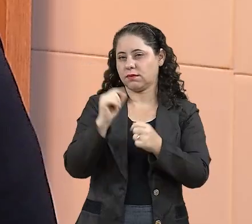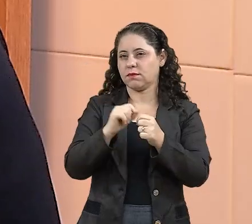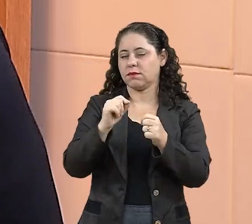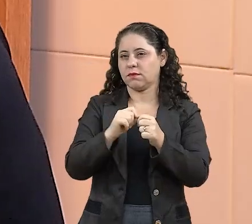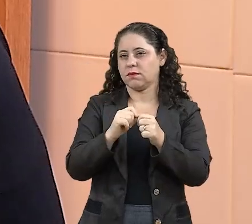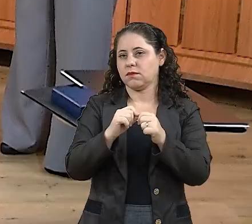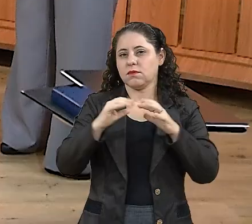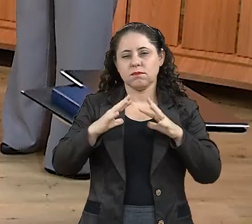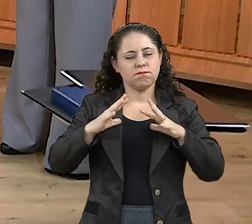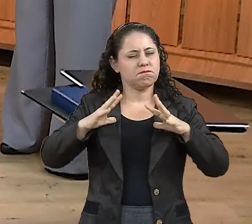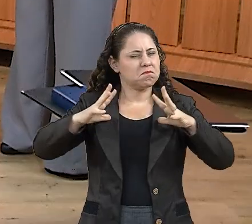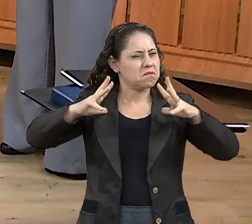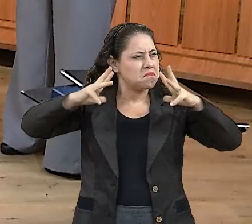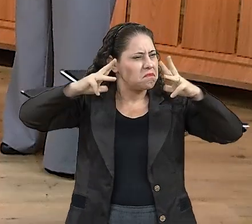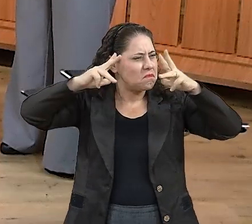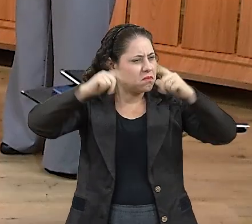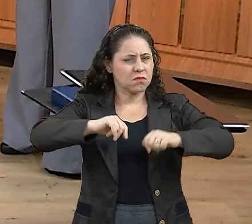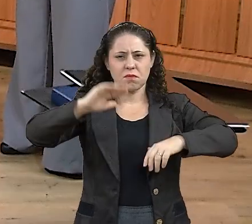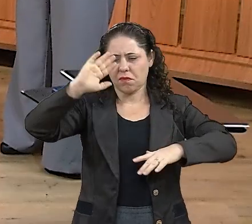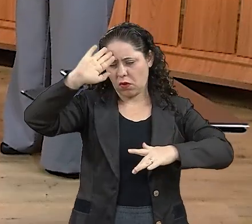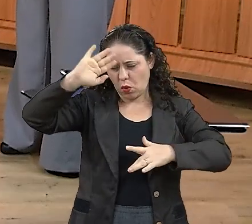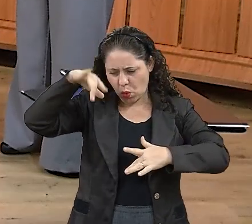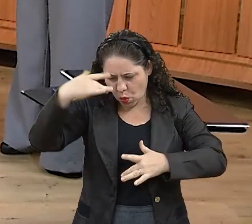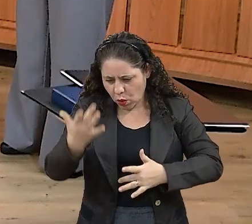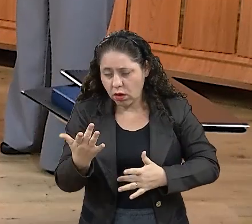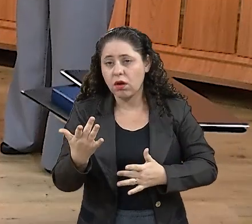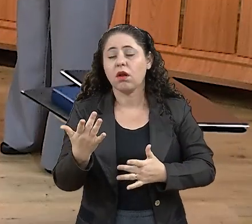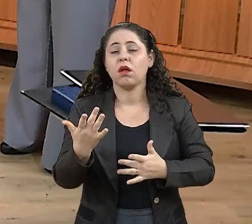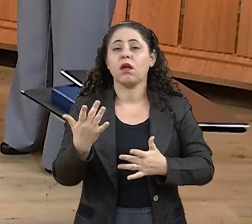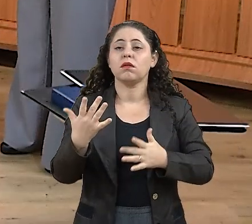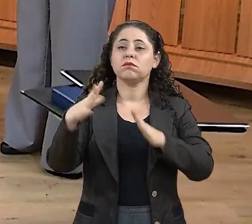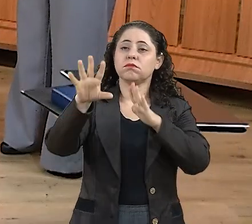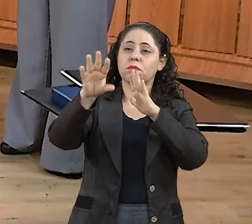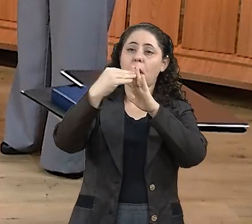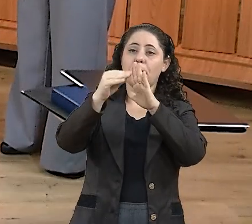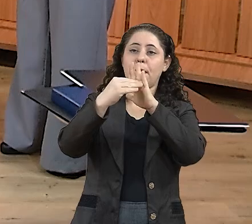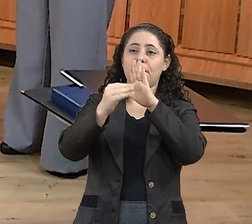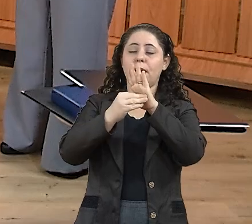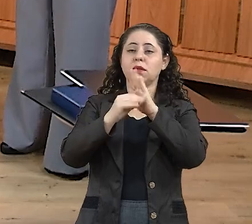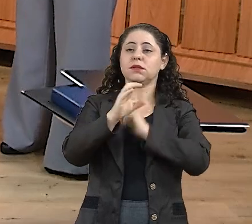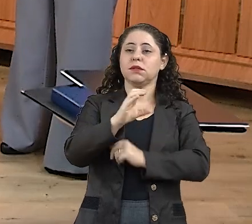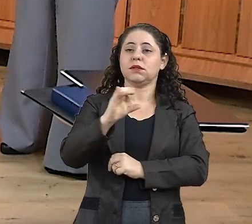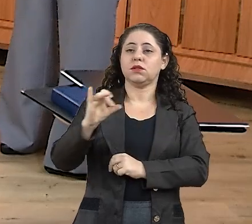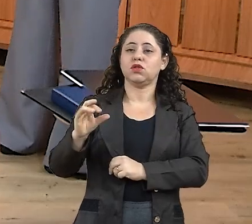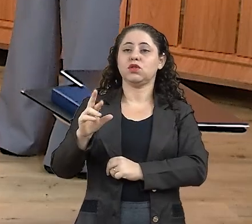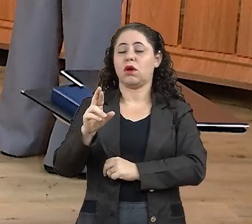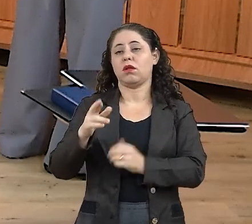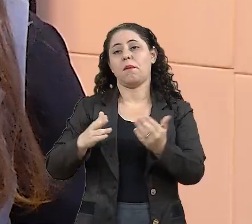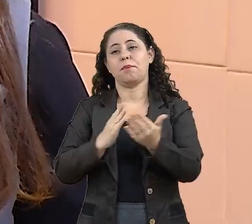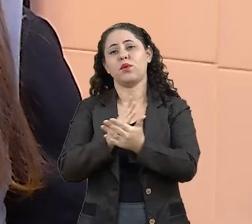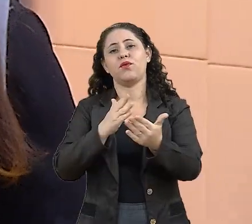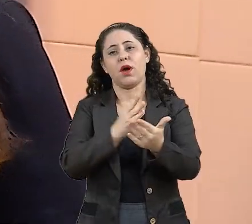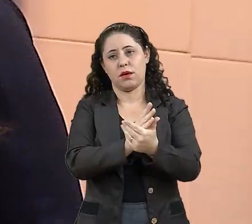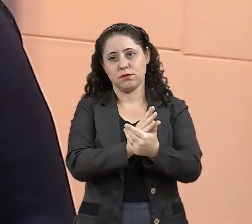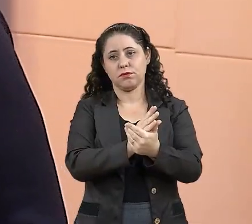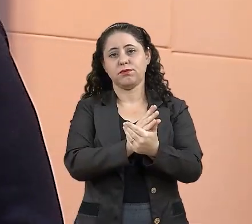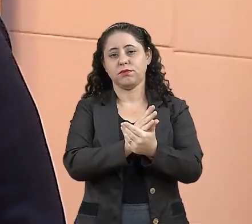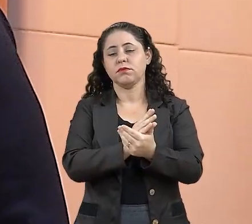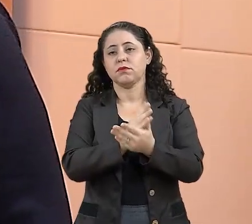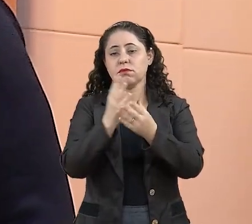então, todas as honrarias que entraram na CCJ, que foram aprovadas, elas são